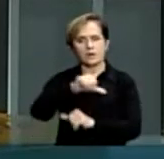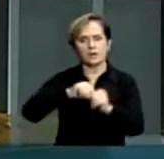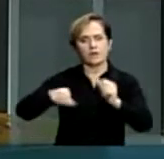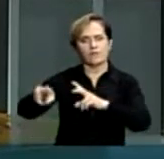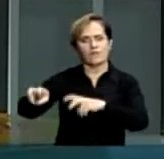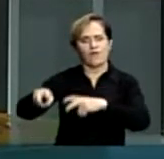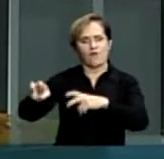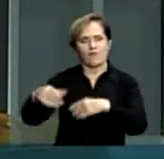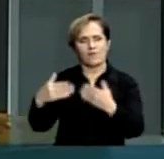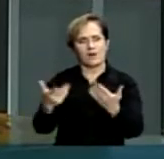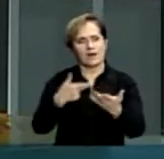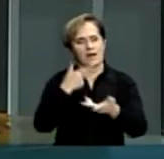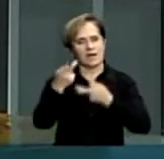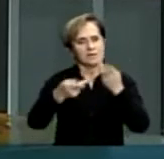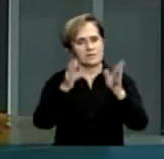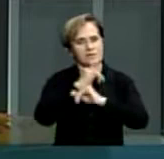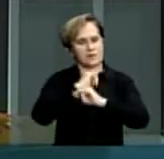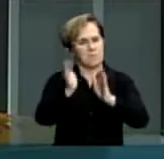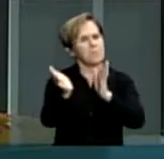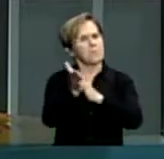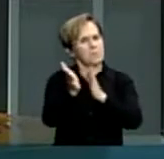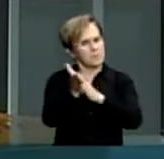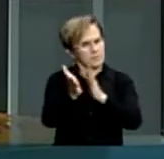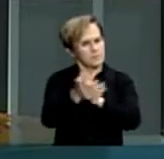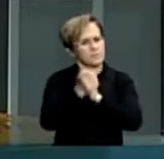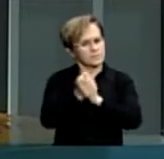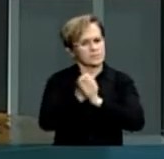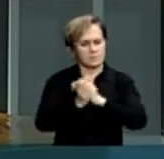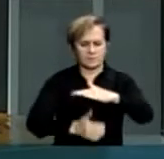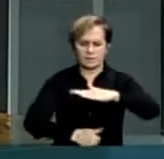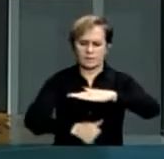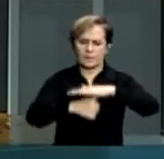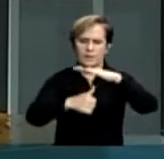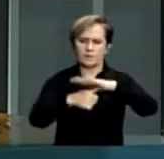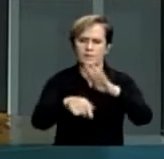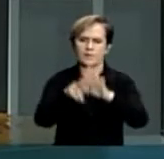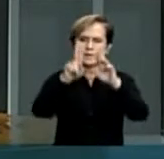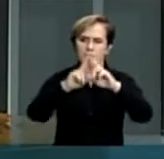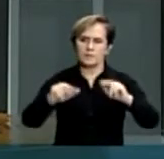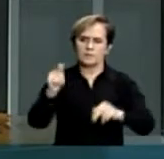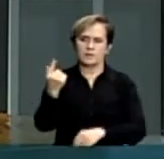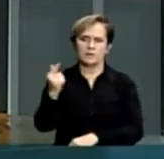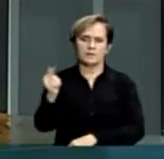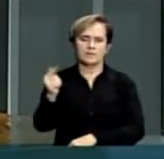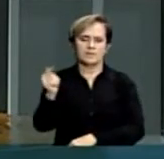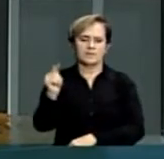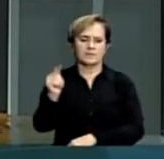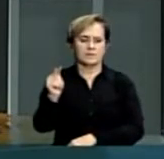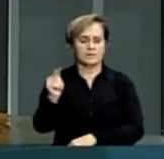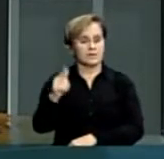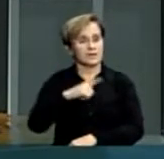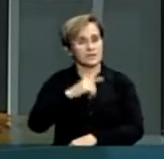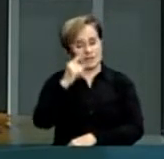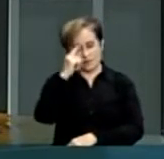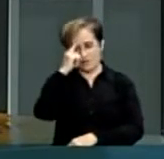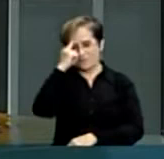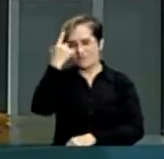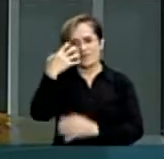fazer esse registro, parabenizando o reitor da Universidade Federal de Goiás, que teve